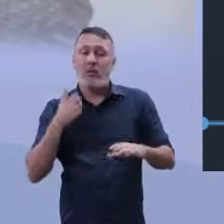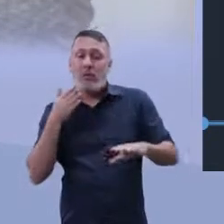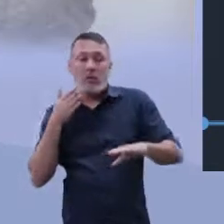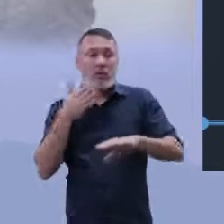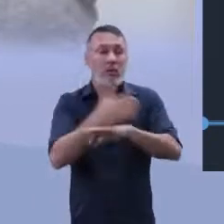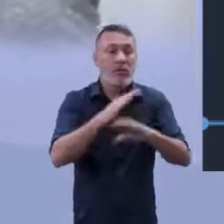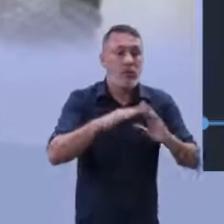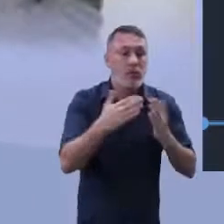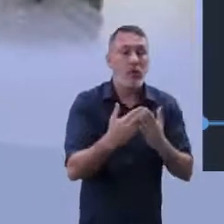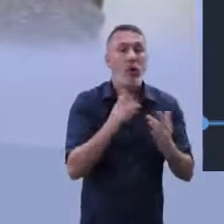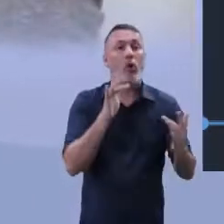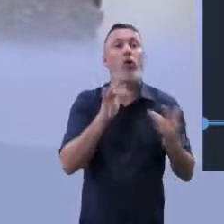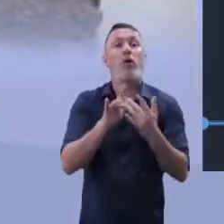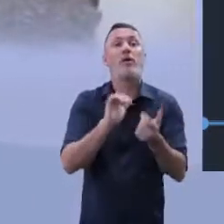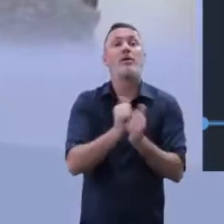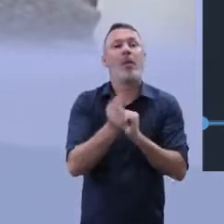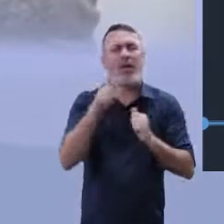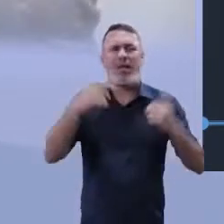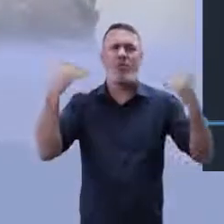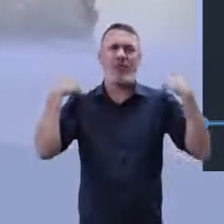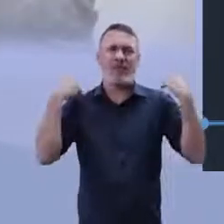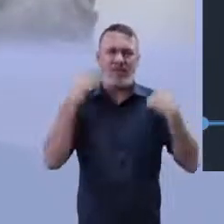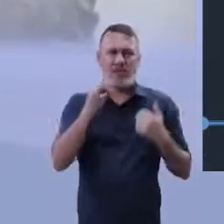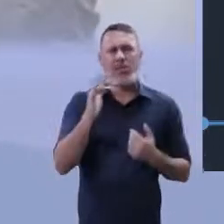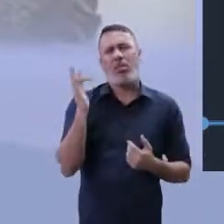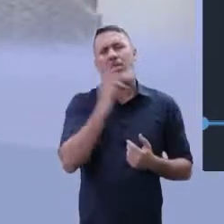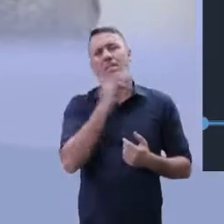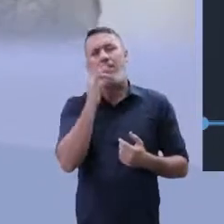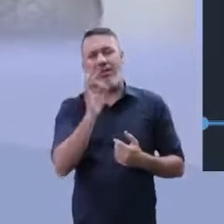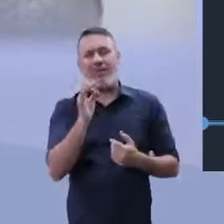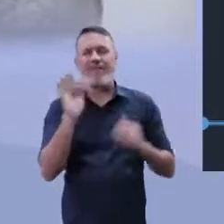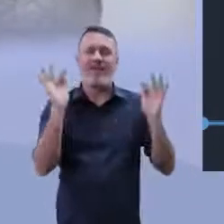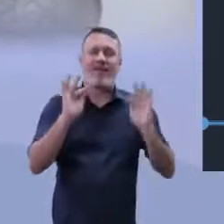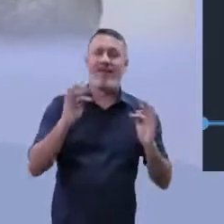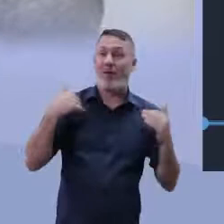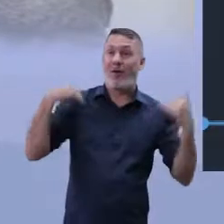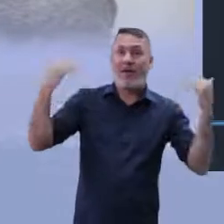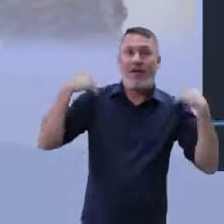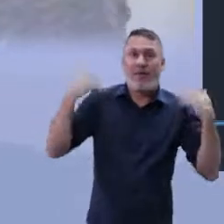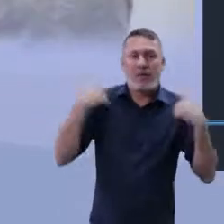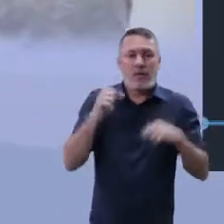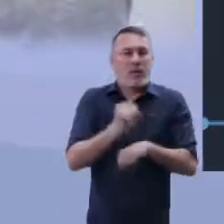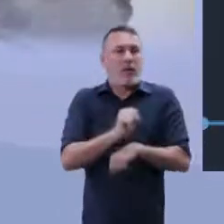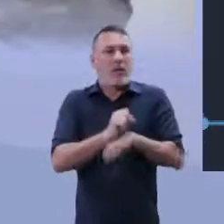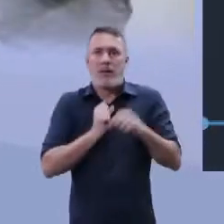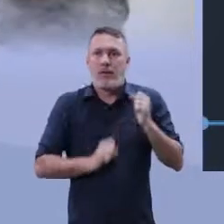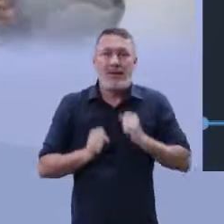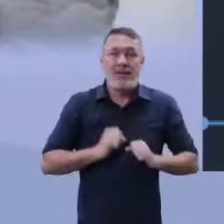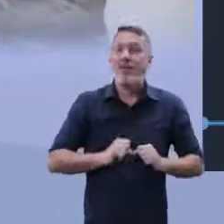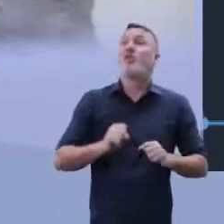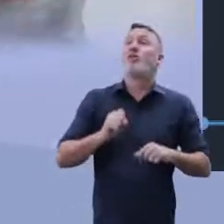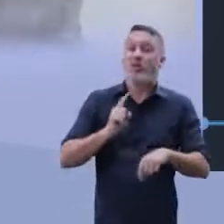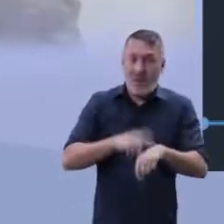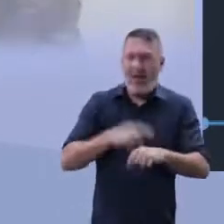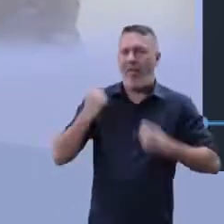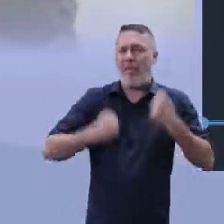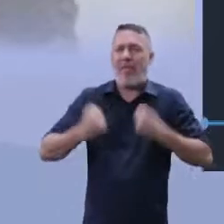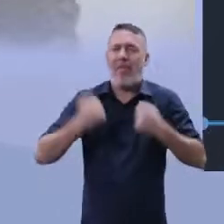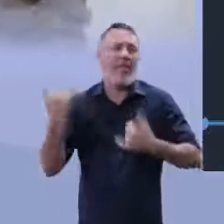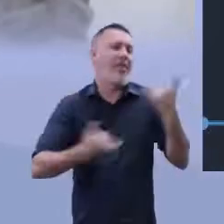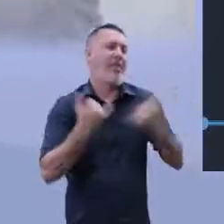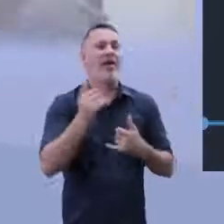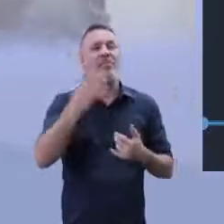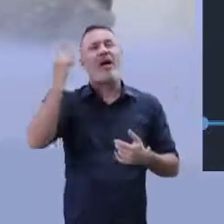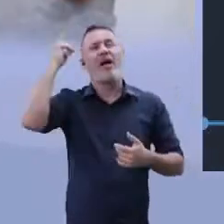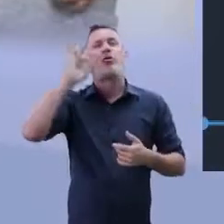prática esportiva, é ali na aula de educação física. E era tão gostoso. Olha, o professor chegava na educação física, vamos ter aula de educação física, aí correria todo mundo para